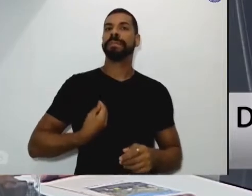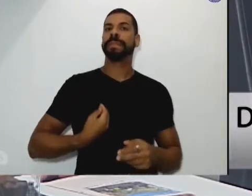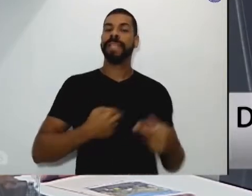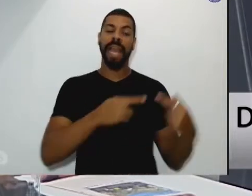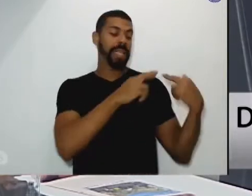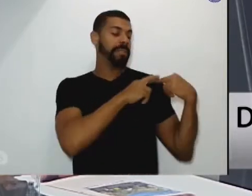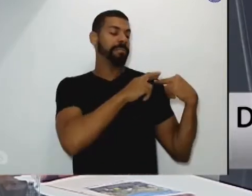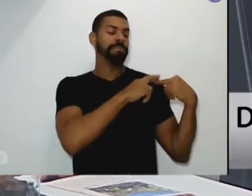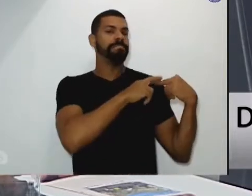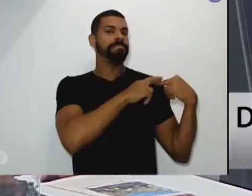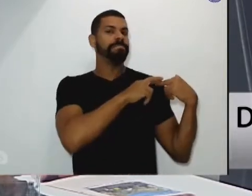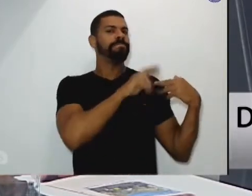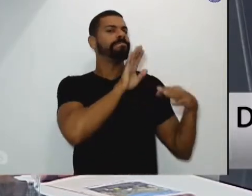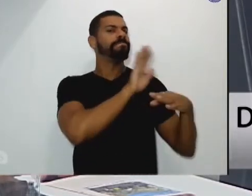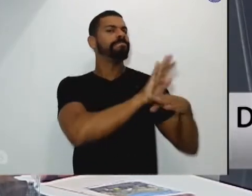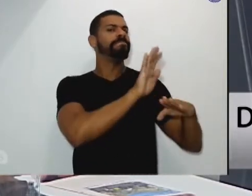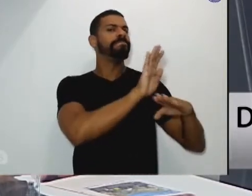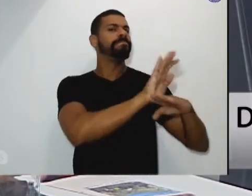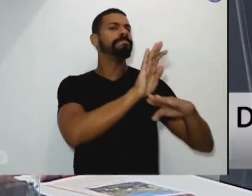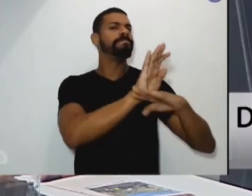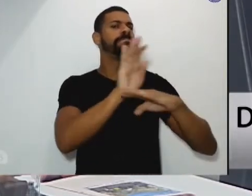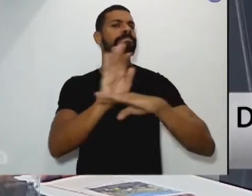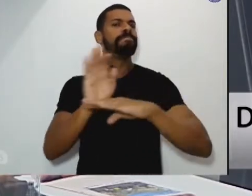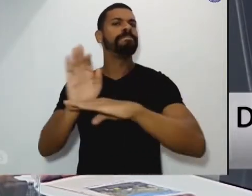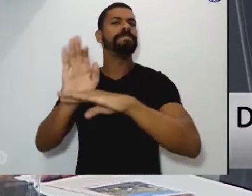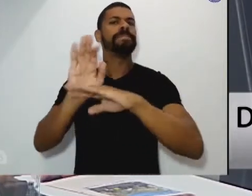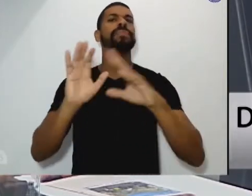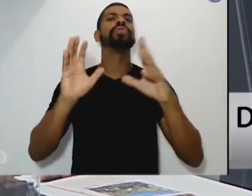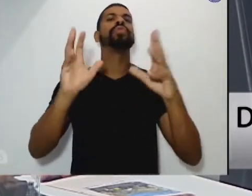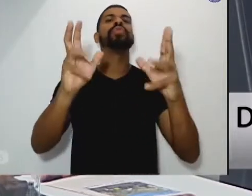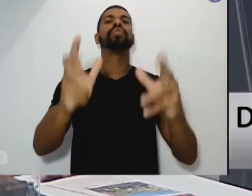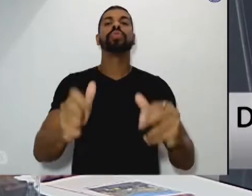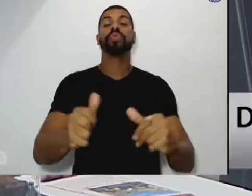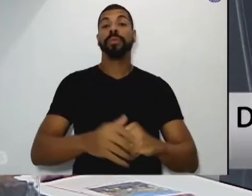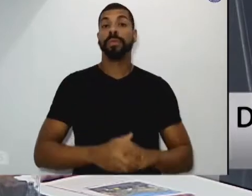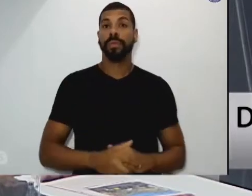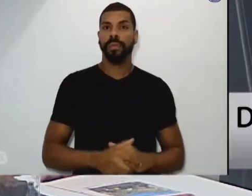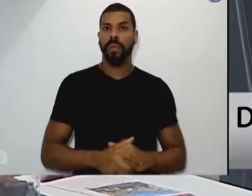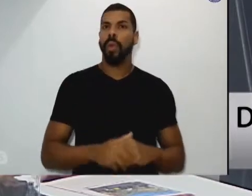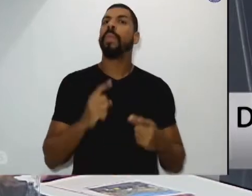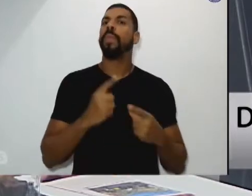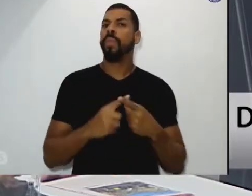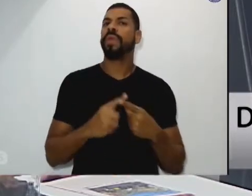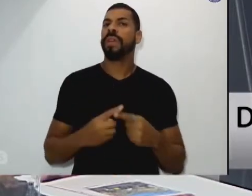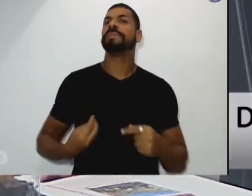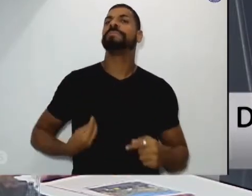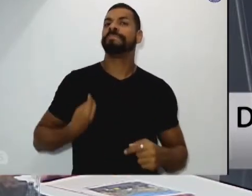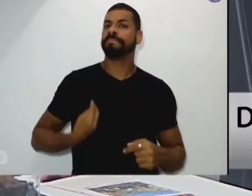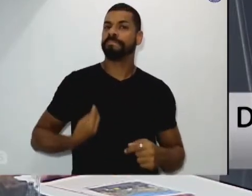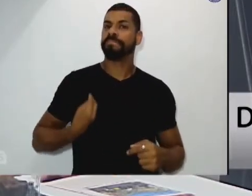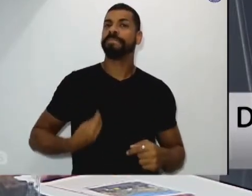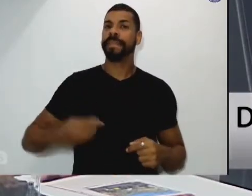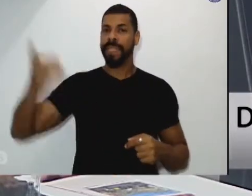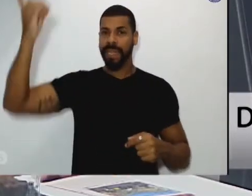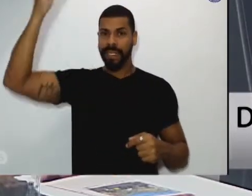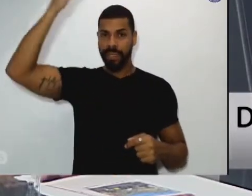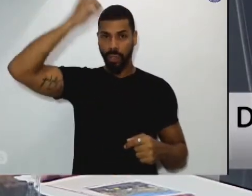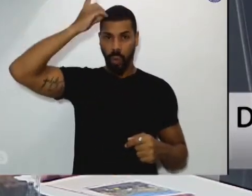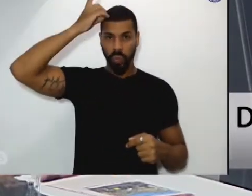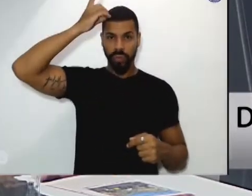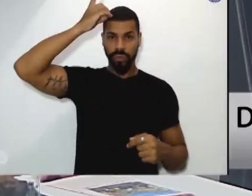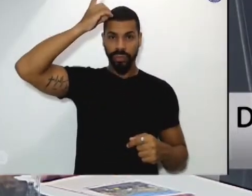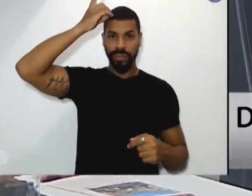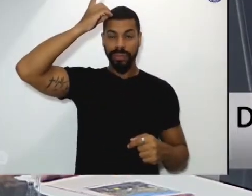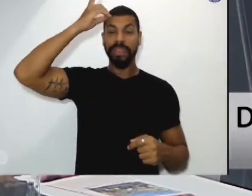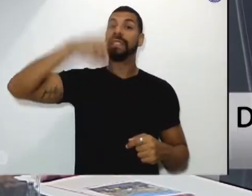de cuidá-la em todas as suas instâncias, pois a vida é dom e compromisso.